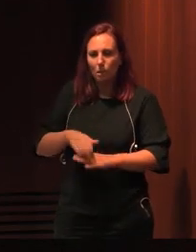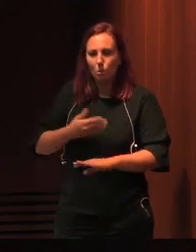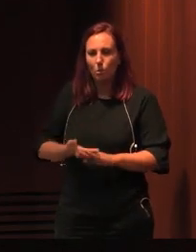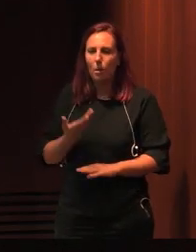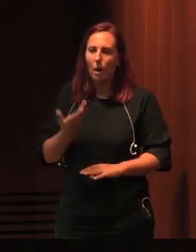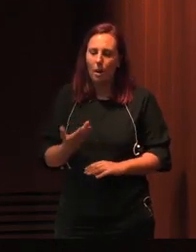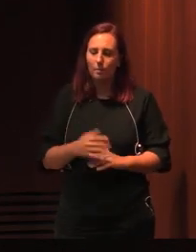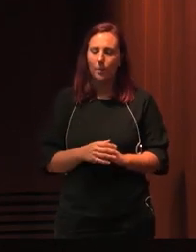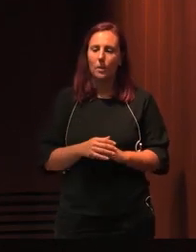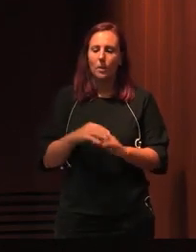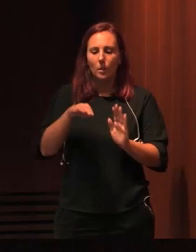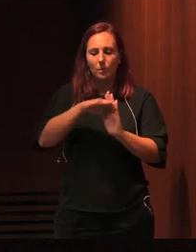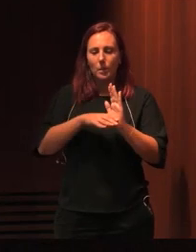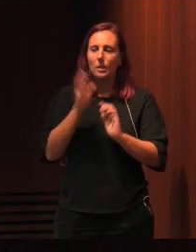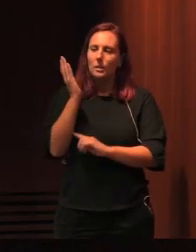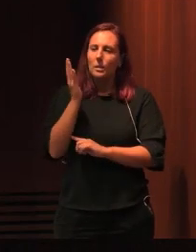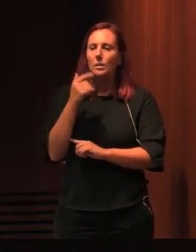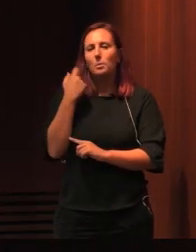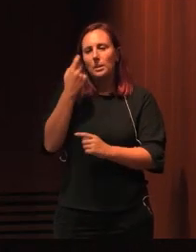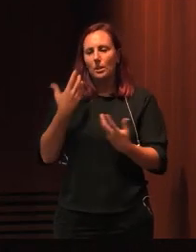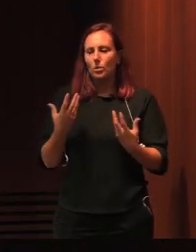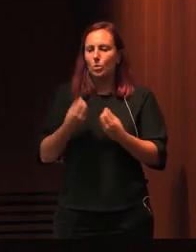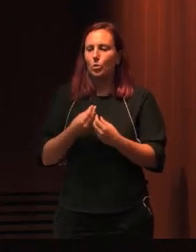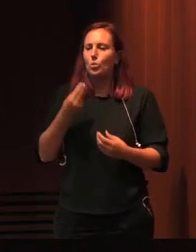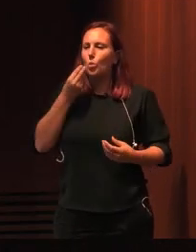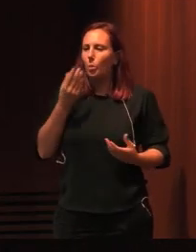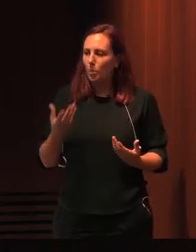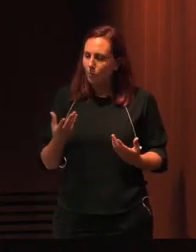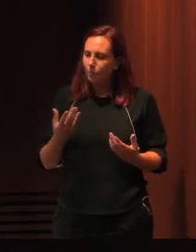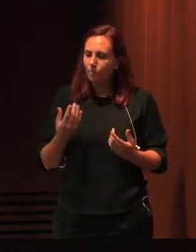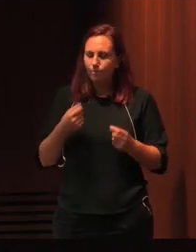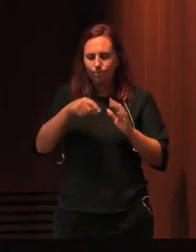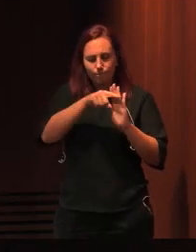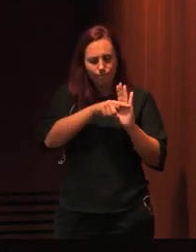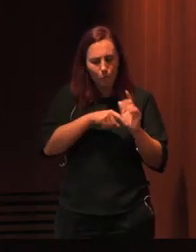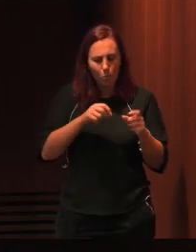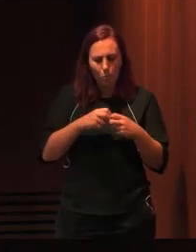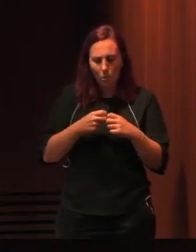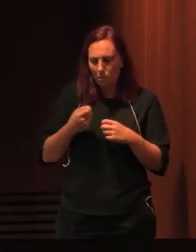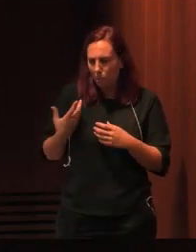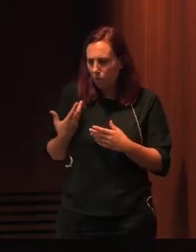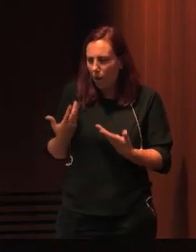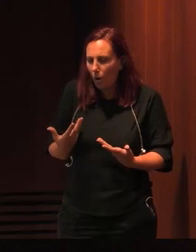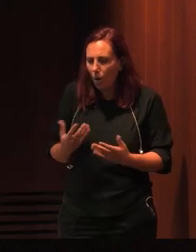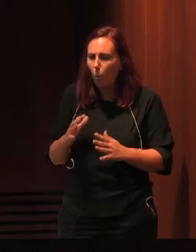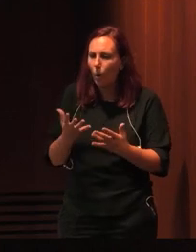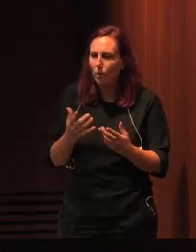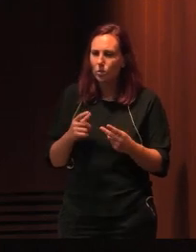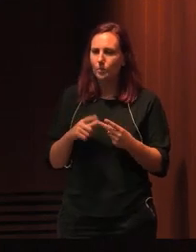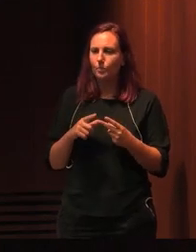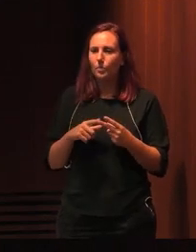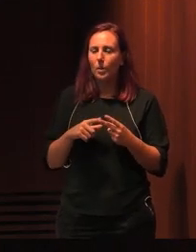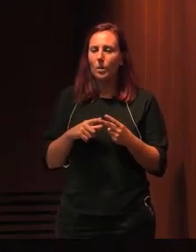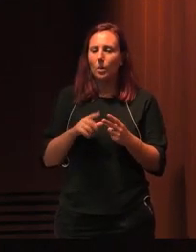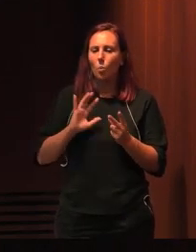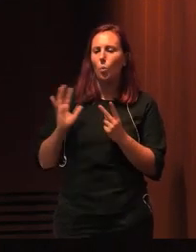programação deste Fórum, presidiu a necessidade de pensarmos em conjunto sobre as questões mais emergentes da atualidade, compreendermos a mudança de